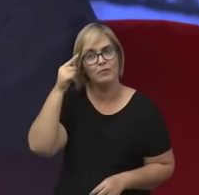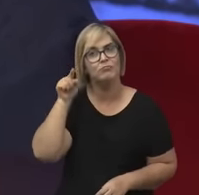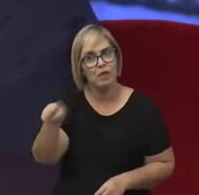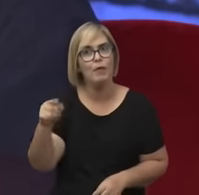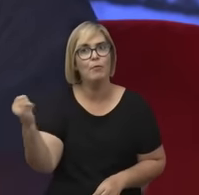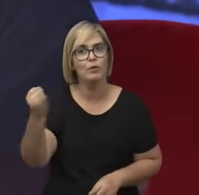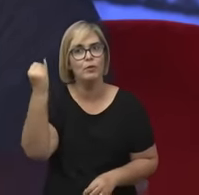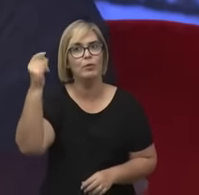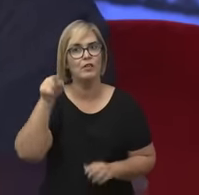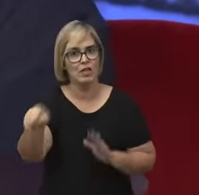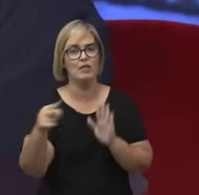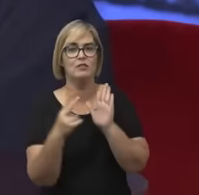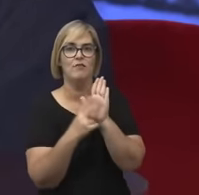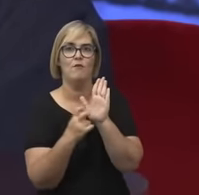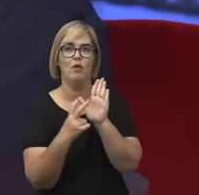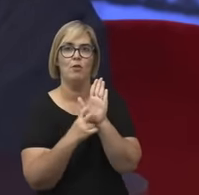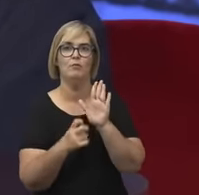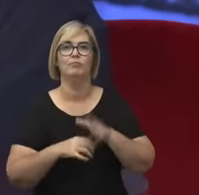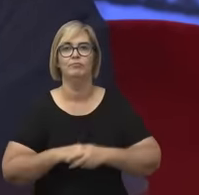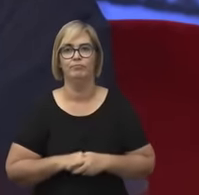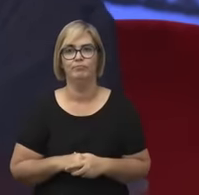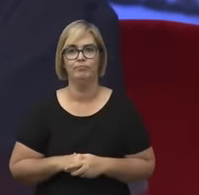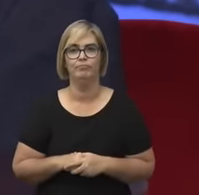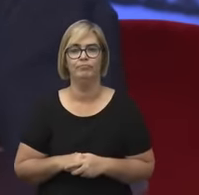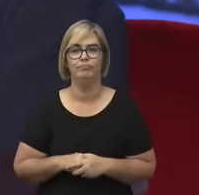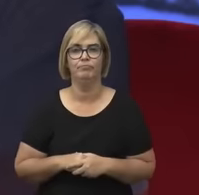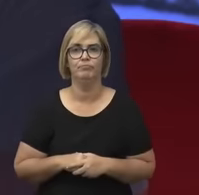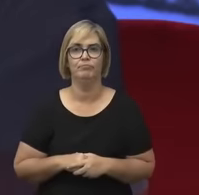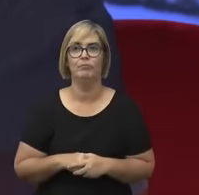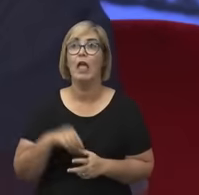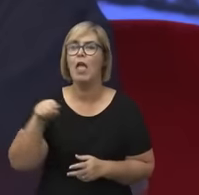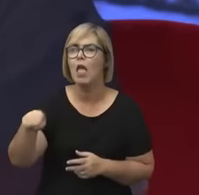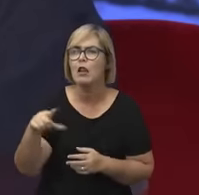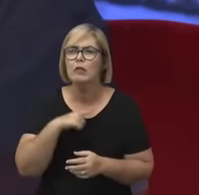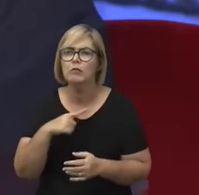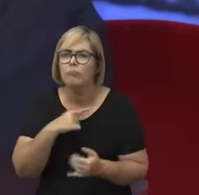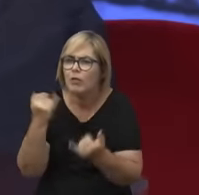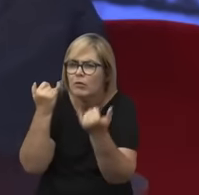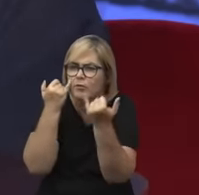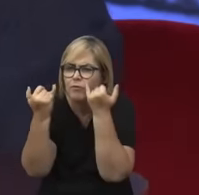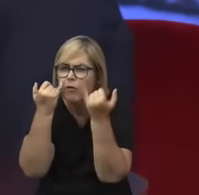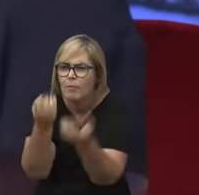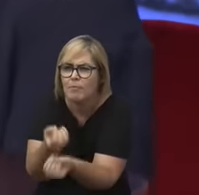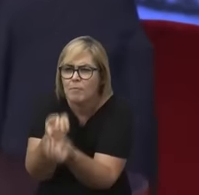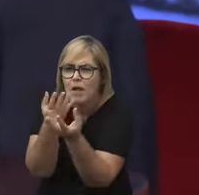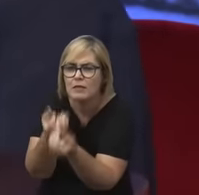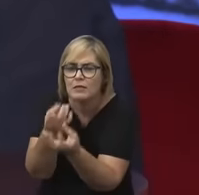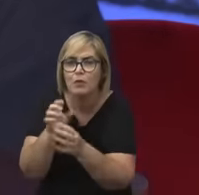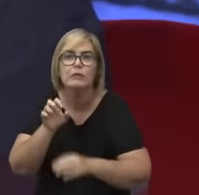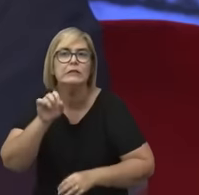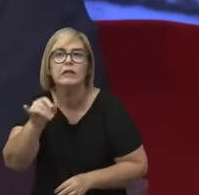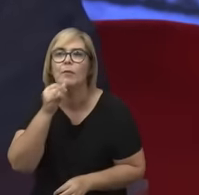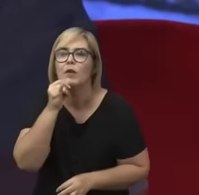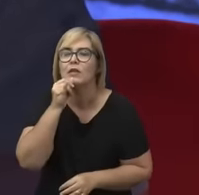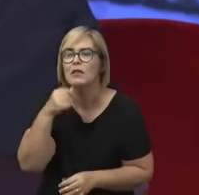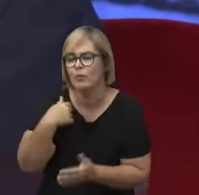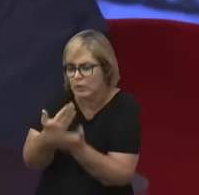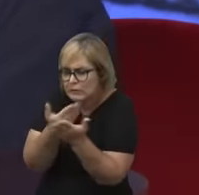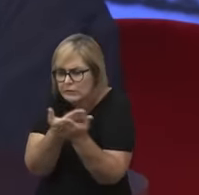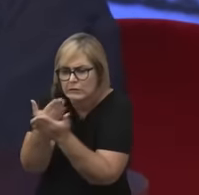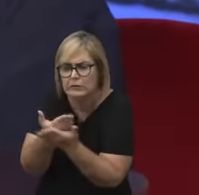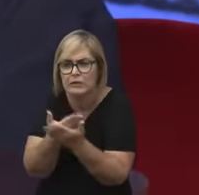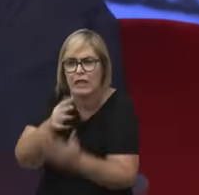desse vocabulário, porque ele é muito informativo. Quando a gente pensa, por exemplo, no cânone da filosofia